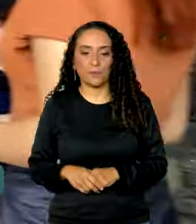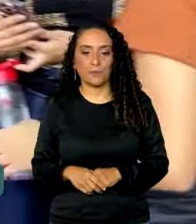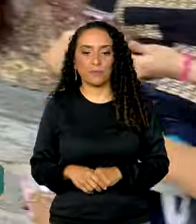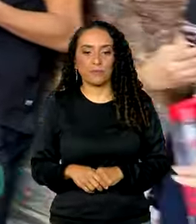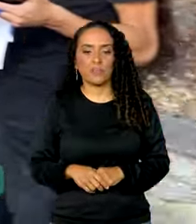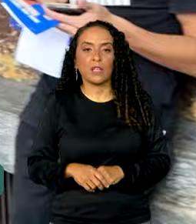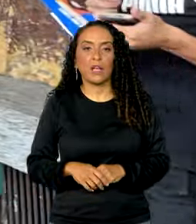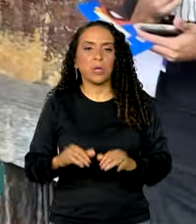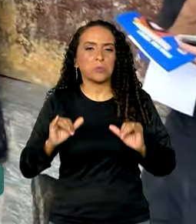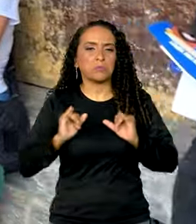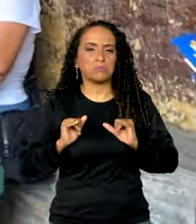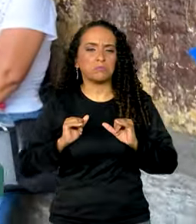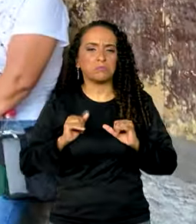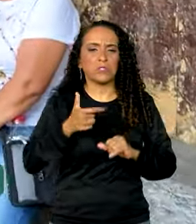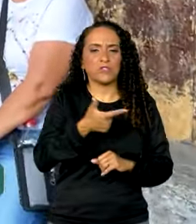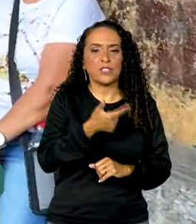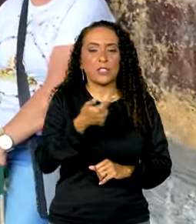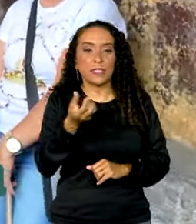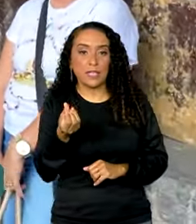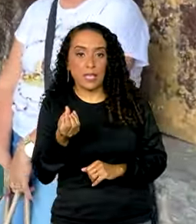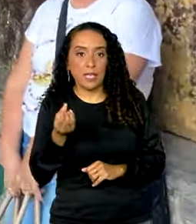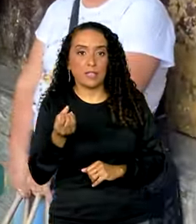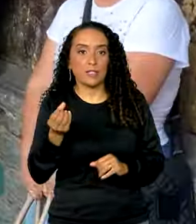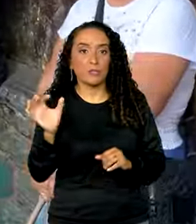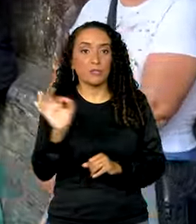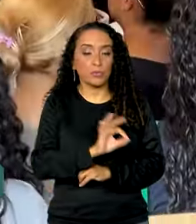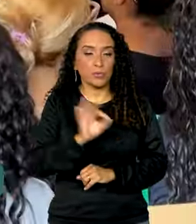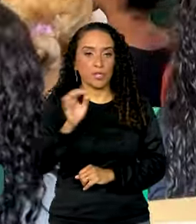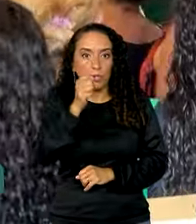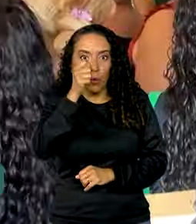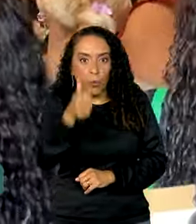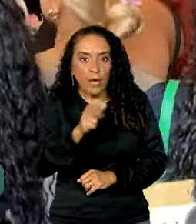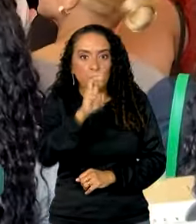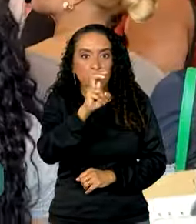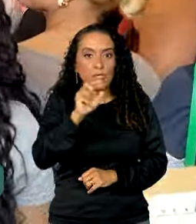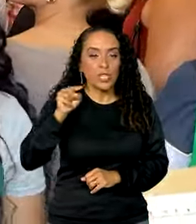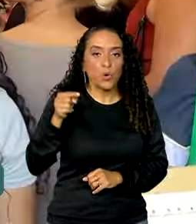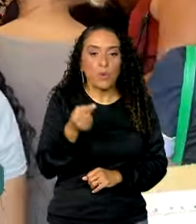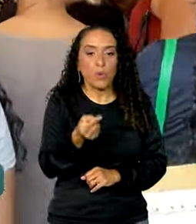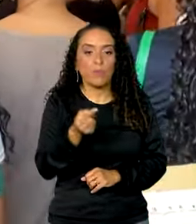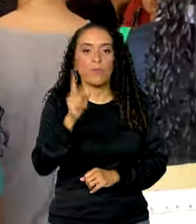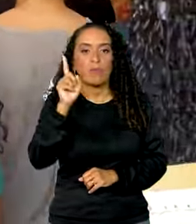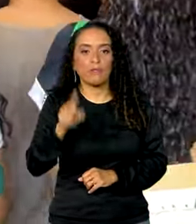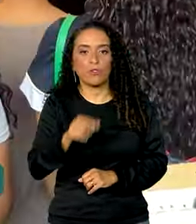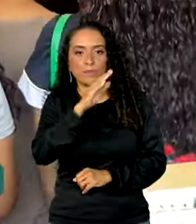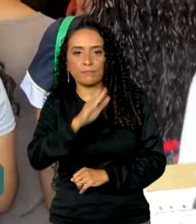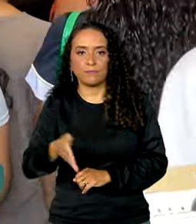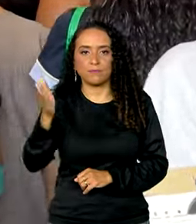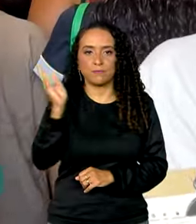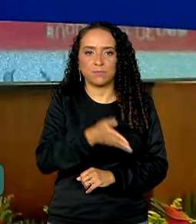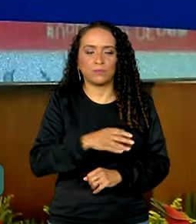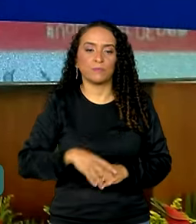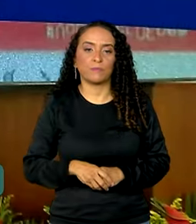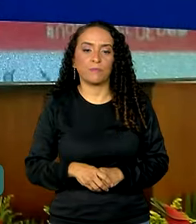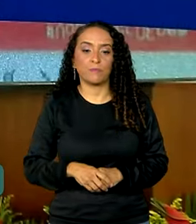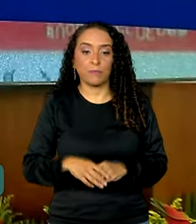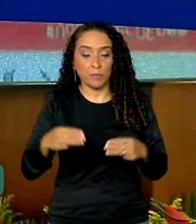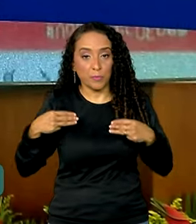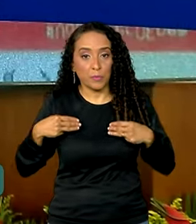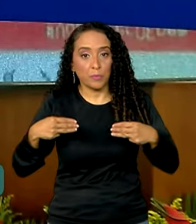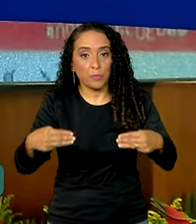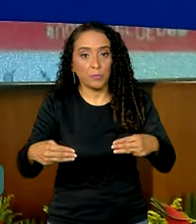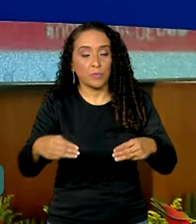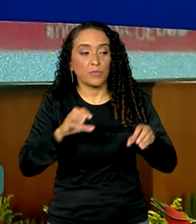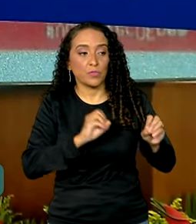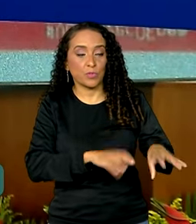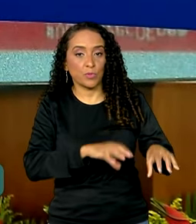abstenções chegaram a 26% e quase 5 mil foram eliminados. Para o ministro da Educação,